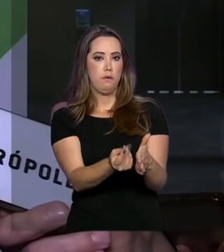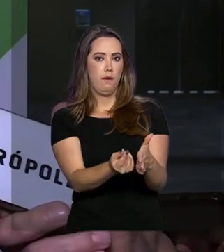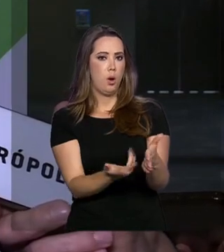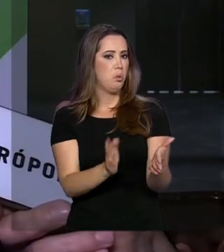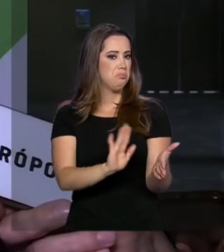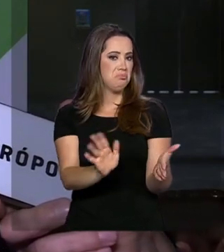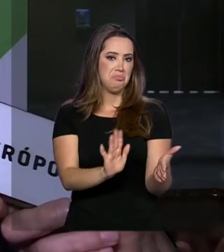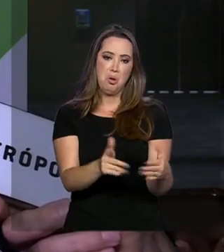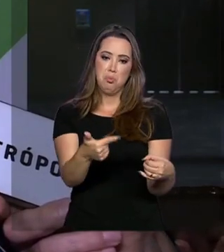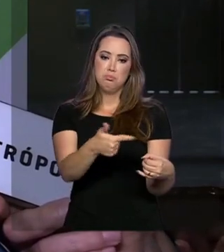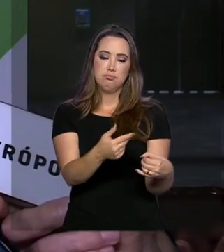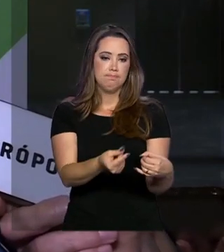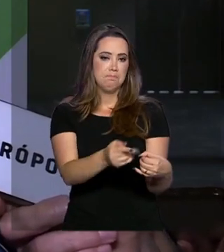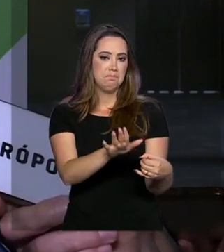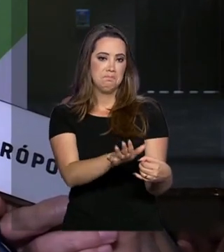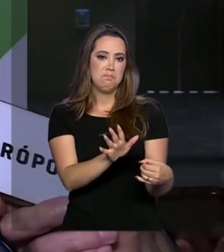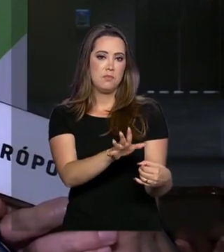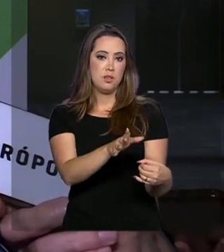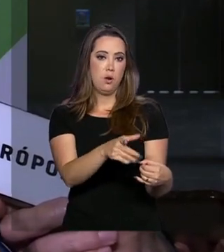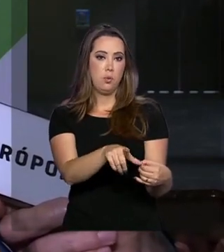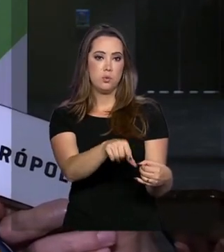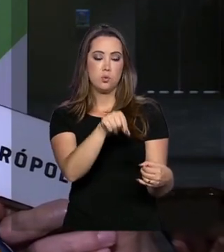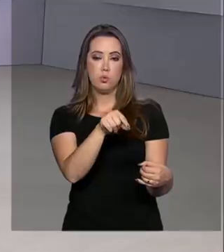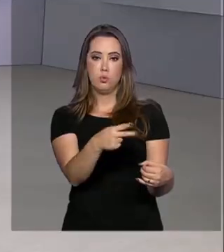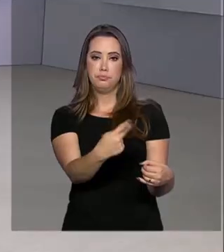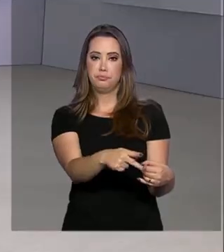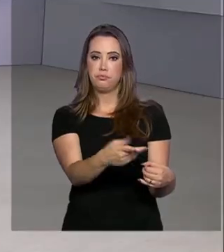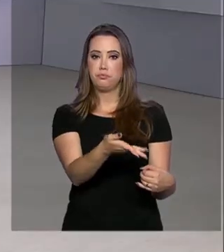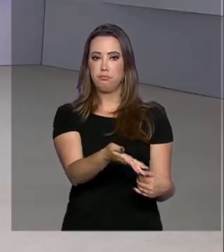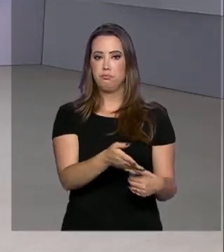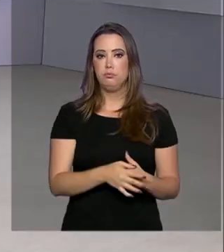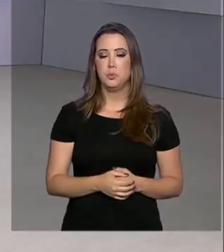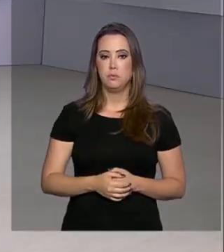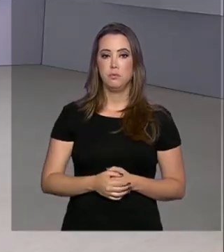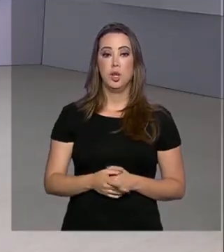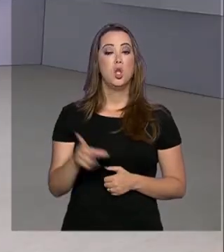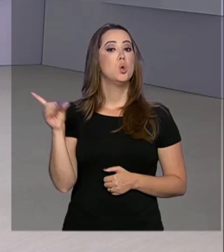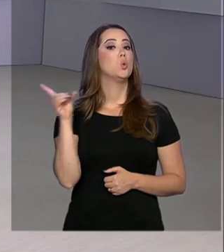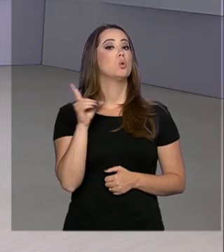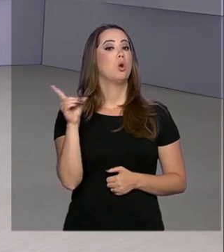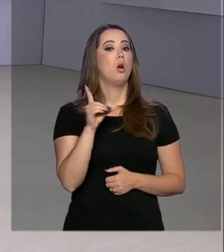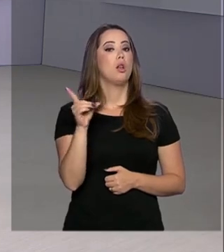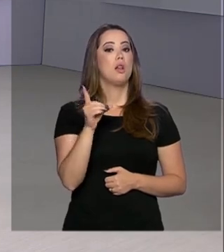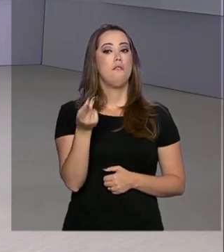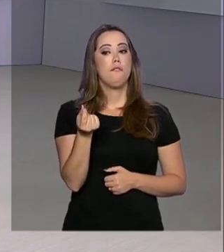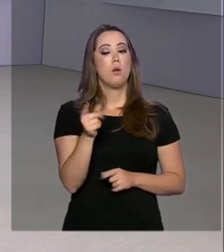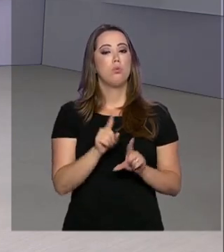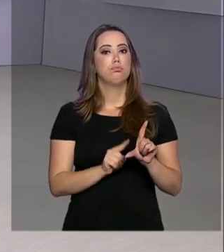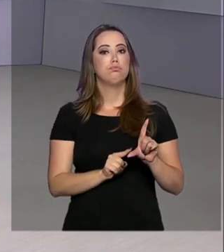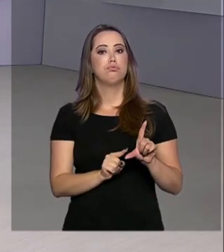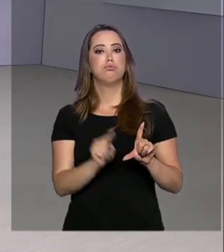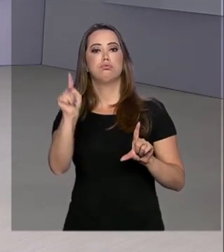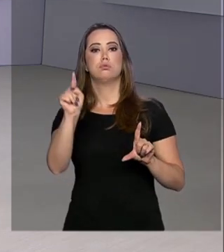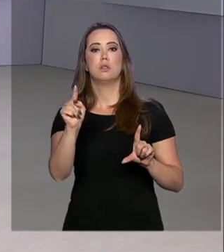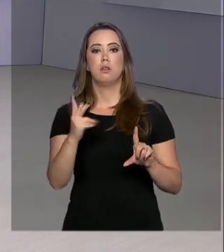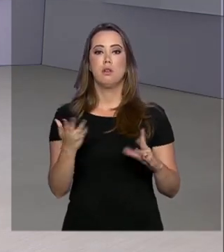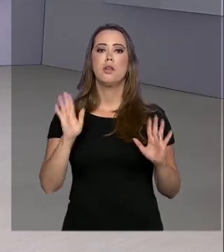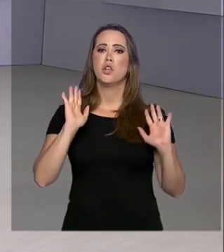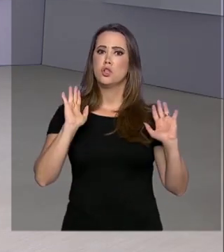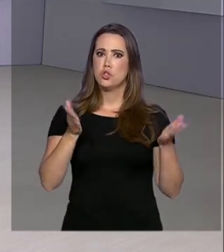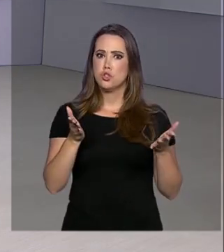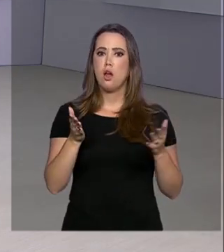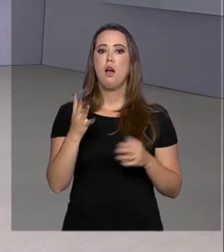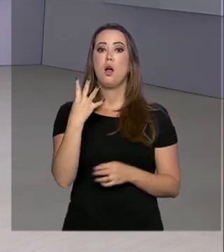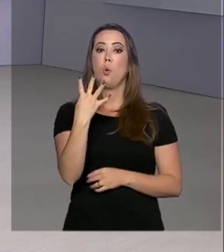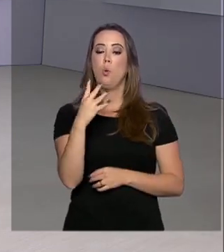veio conduzindo até agora, então nada mudou. E o dólar opera em alta nesta segunda-feira, já chegou à marca